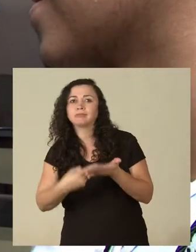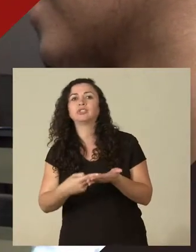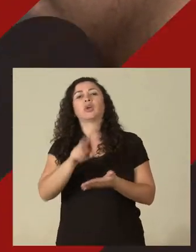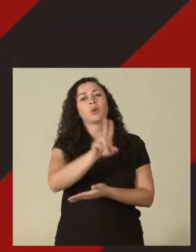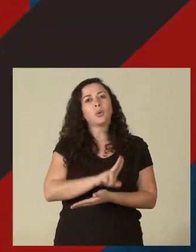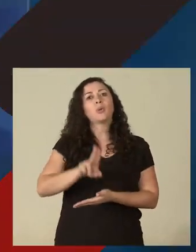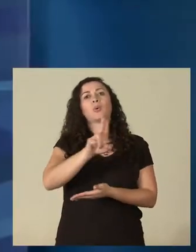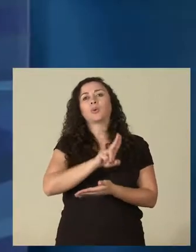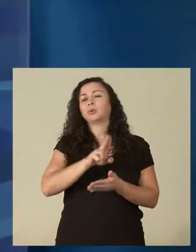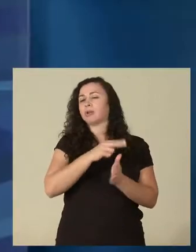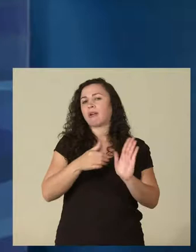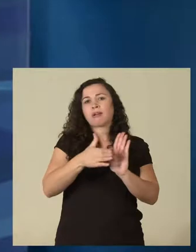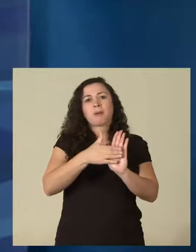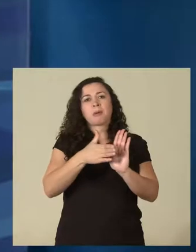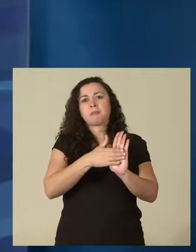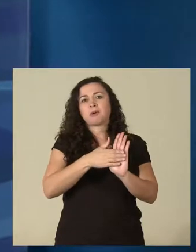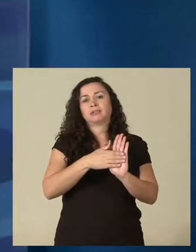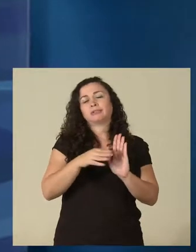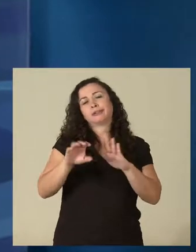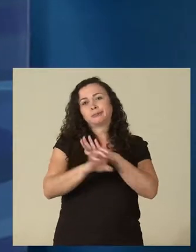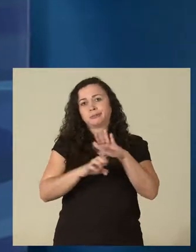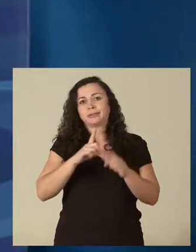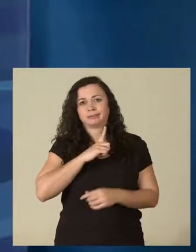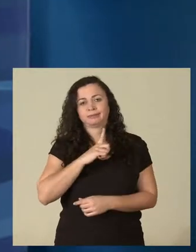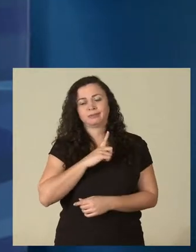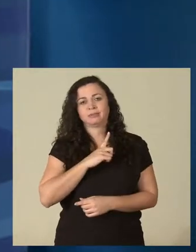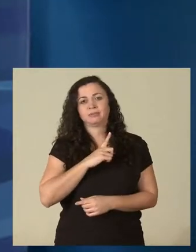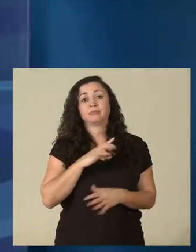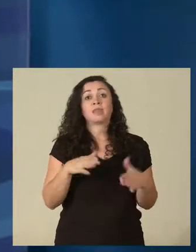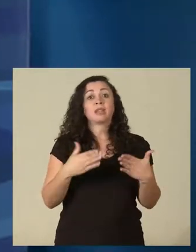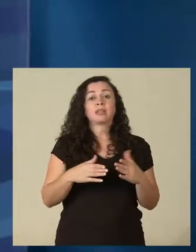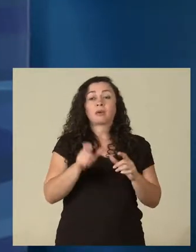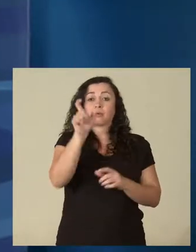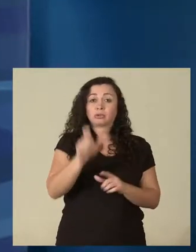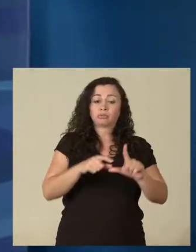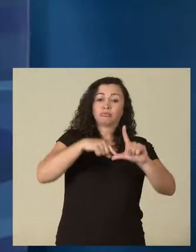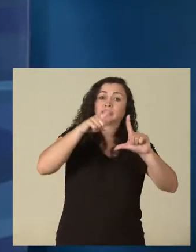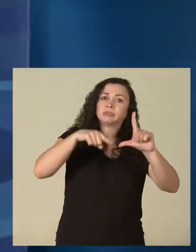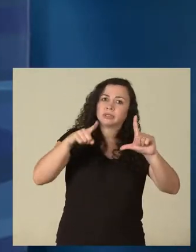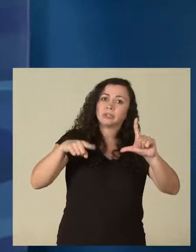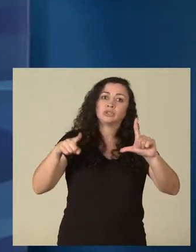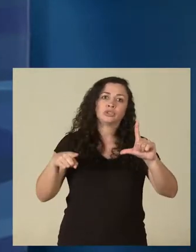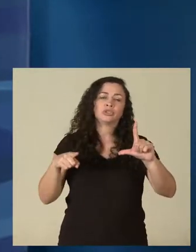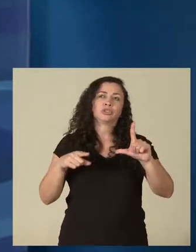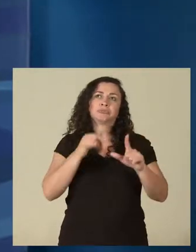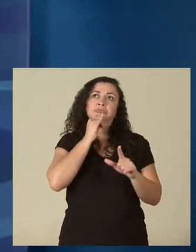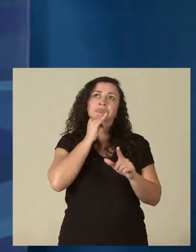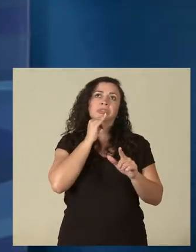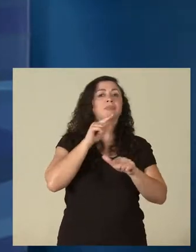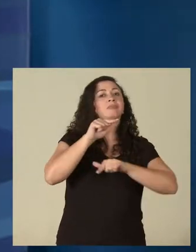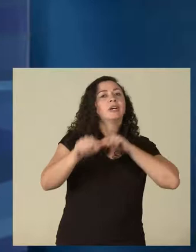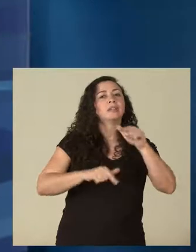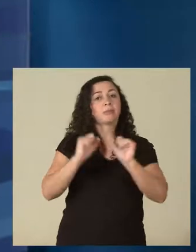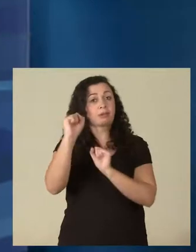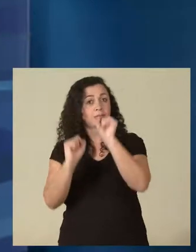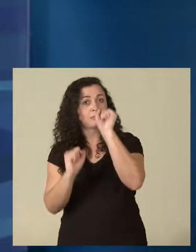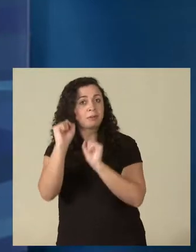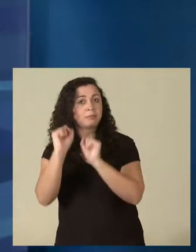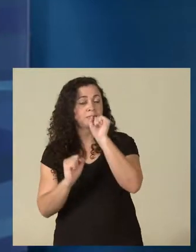utilizá-los com o propósito que o empregador deseja. Então, o estatístico que vai trabalhar numa firma